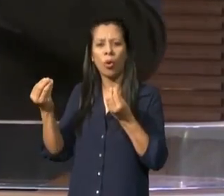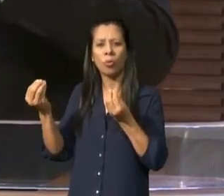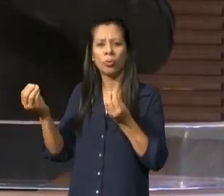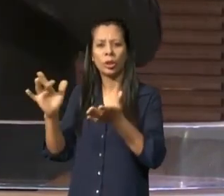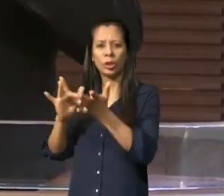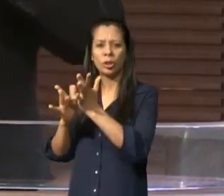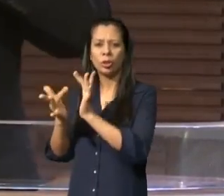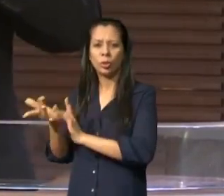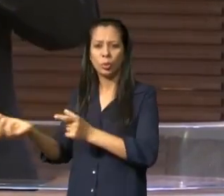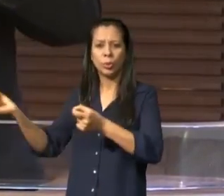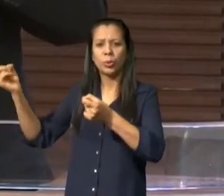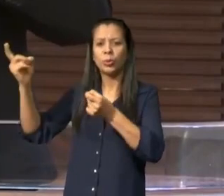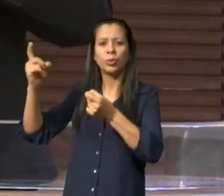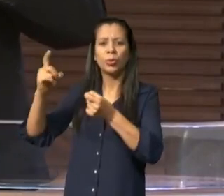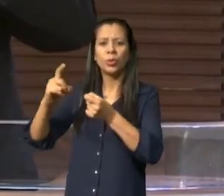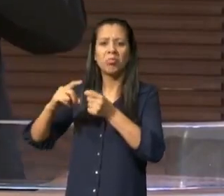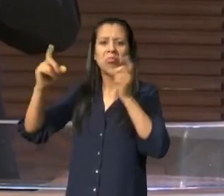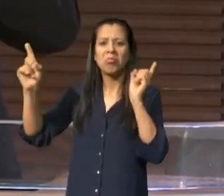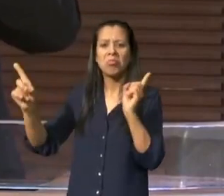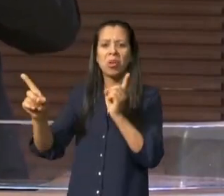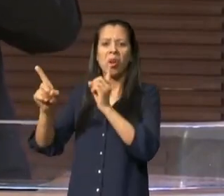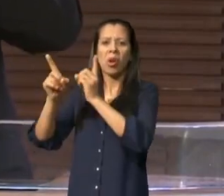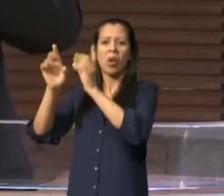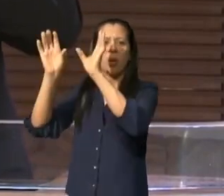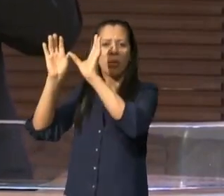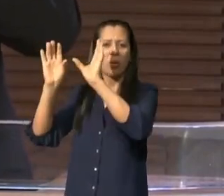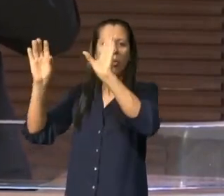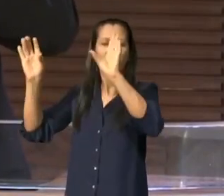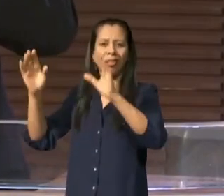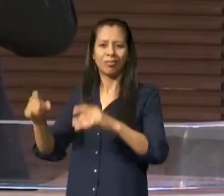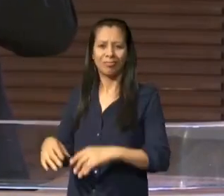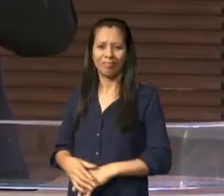você conhece alguém que gosta de reclamar da vida